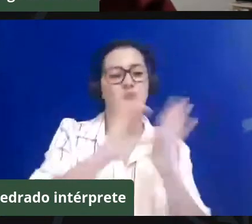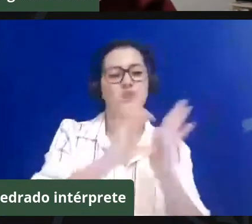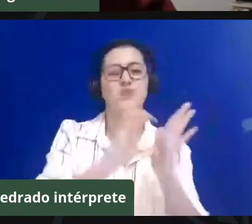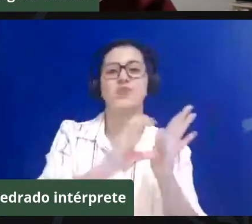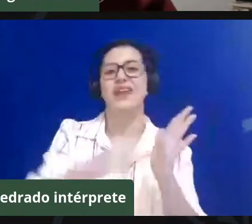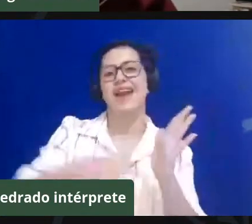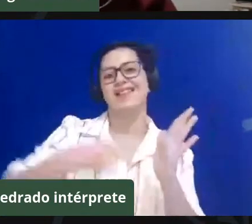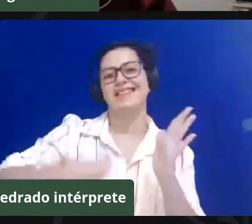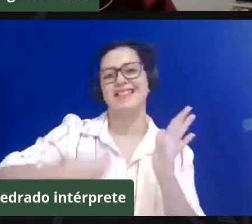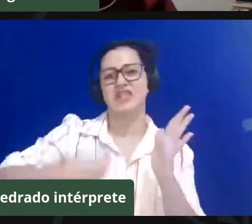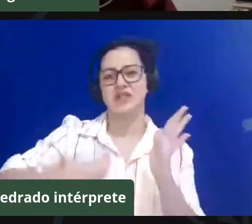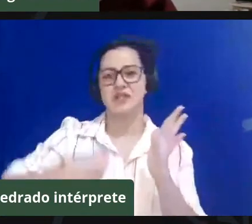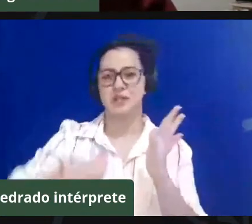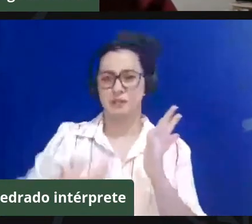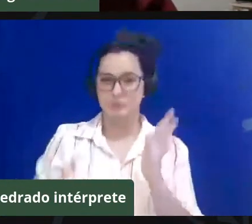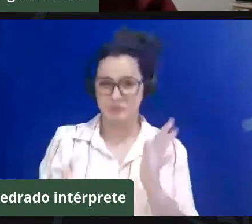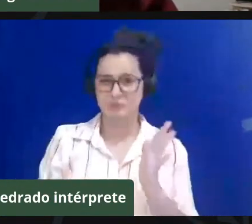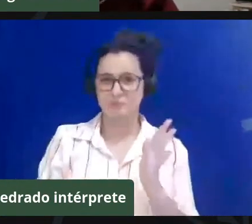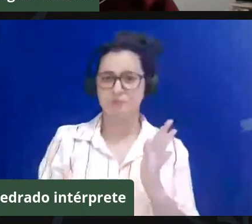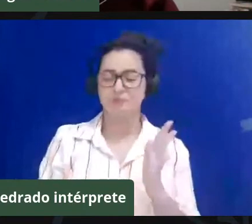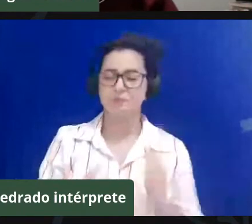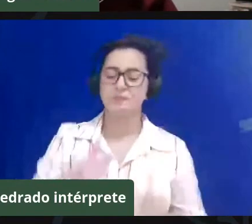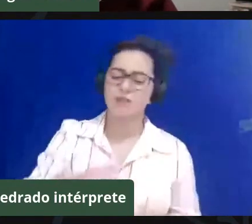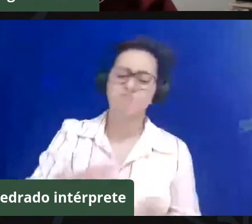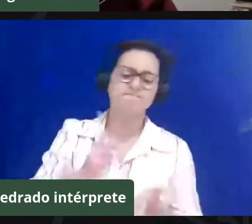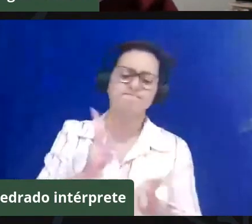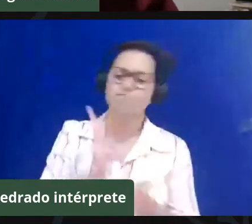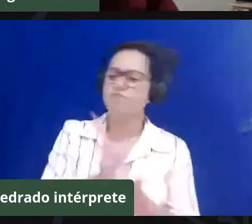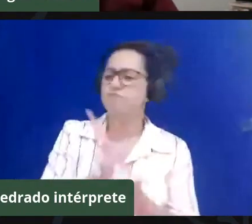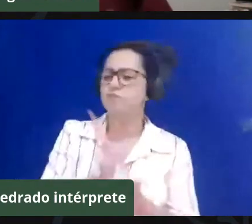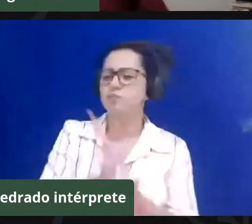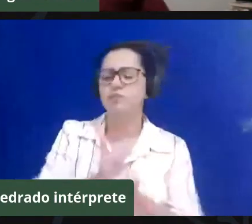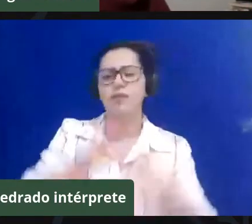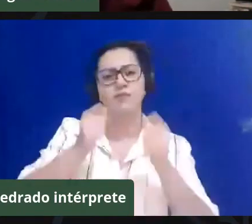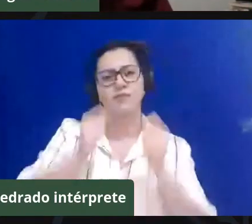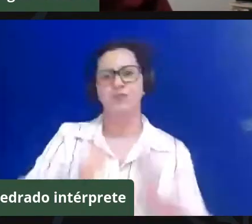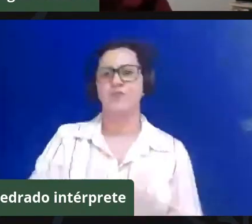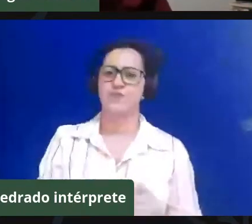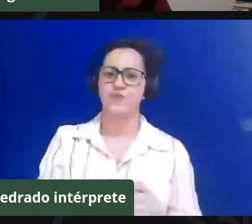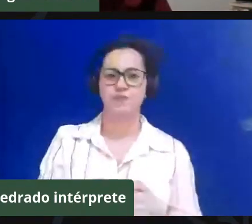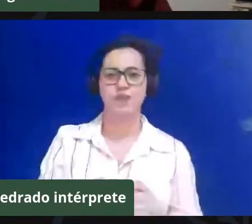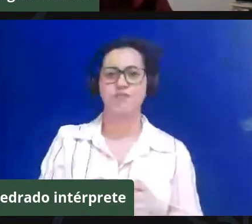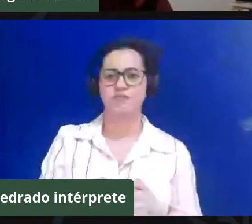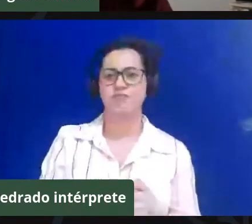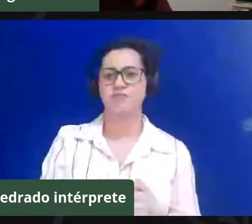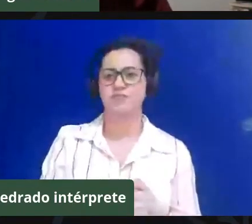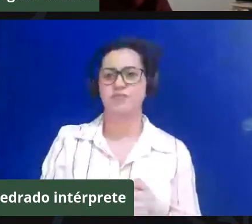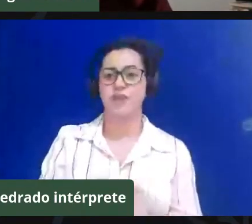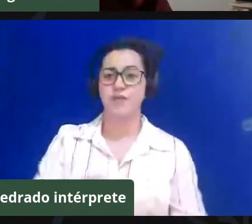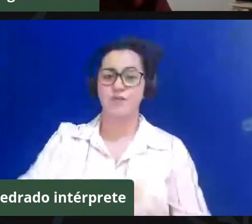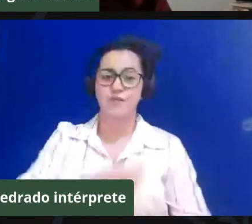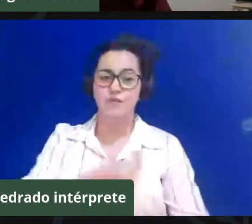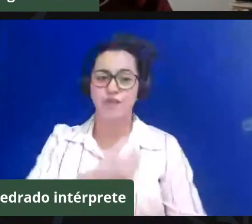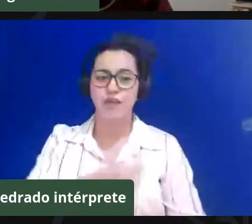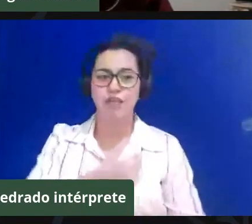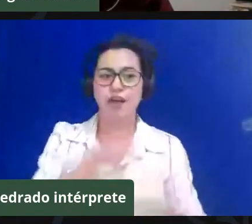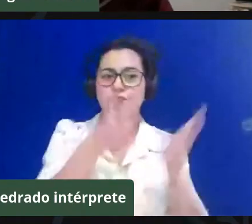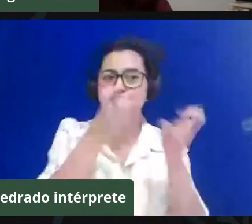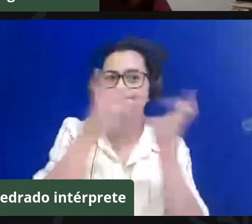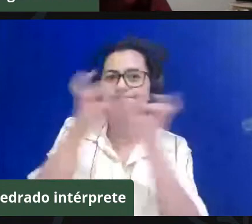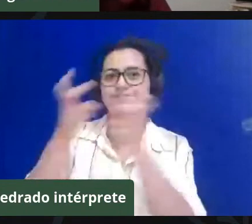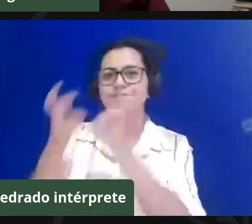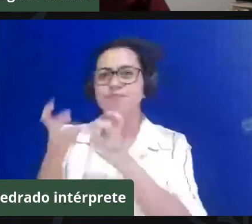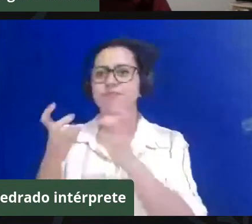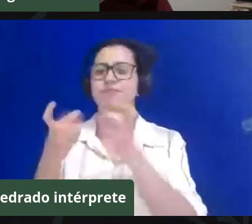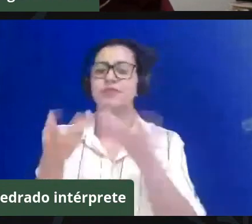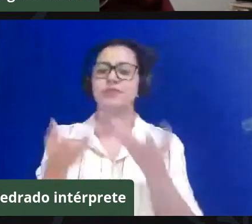estão aí resistindo cotidianamente colocando uma outra forma de vivenciar a vida, de vivenciar um modo